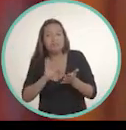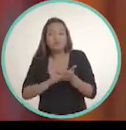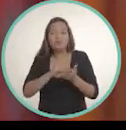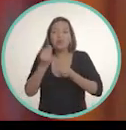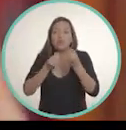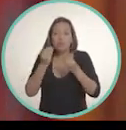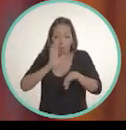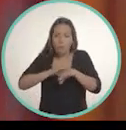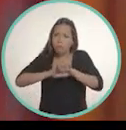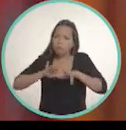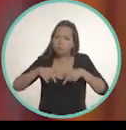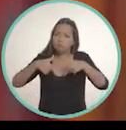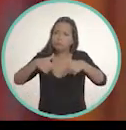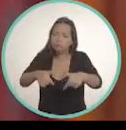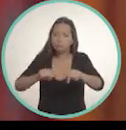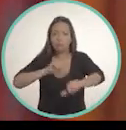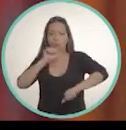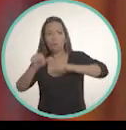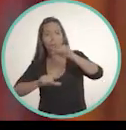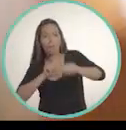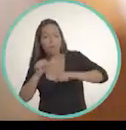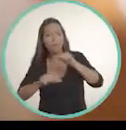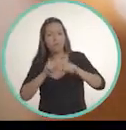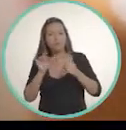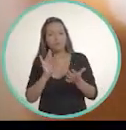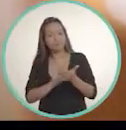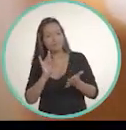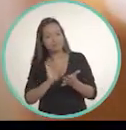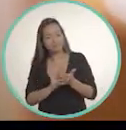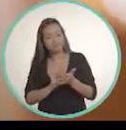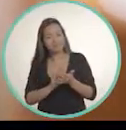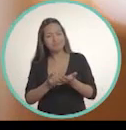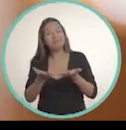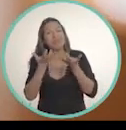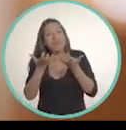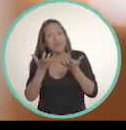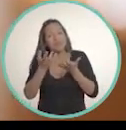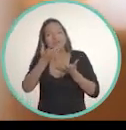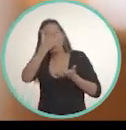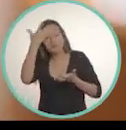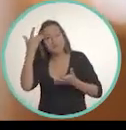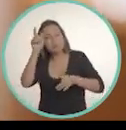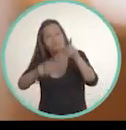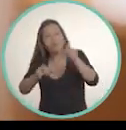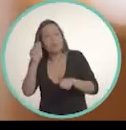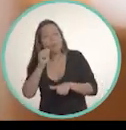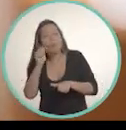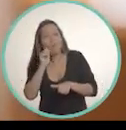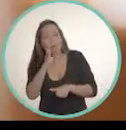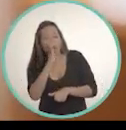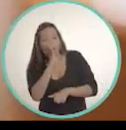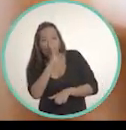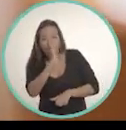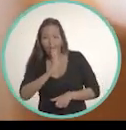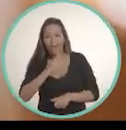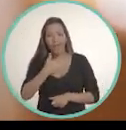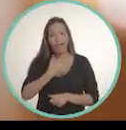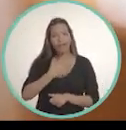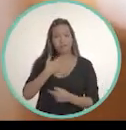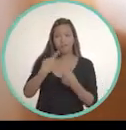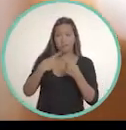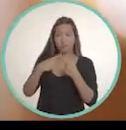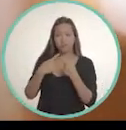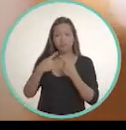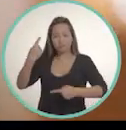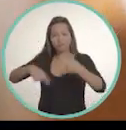a gente consiga efetivamente realizar e concretizar mudanças. De alguma maneira, eu espero que eu possa inspirar também essas novas gerações para que tenhamos